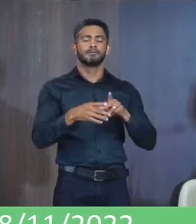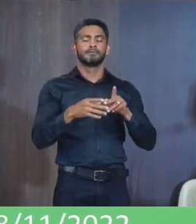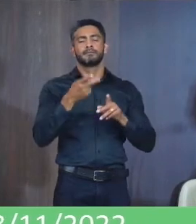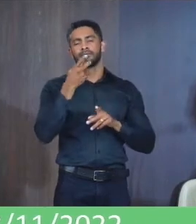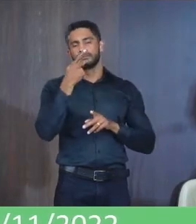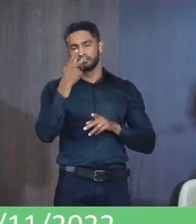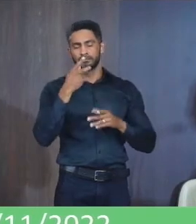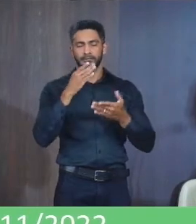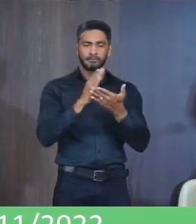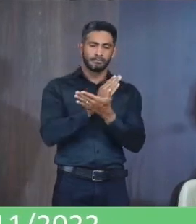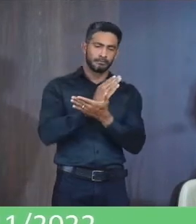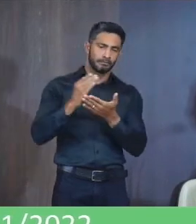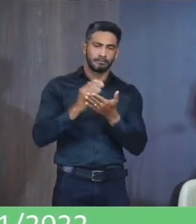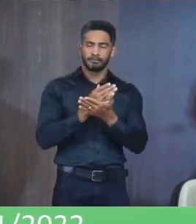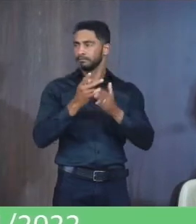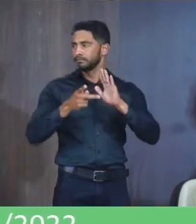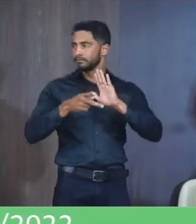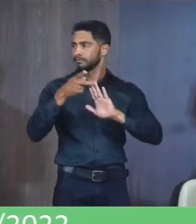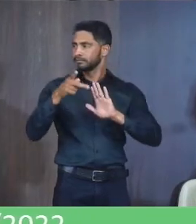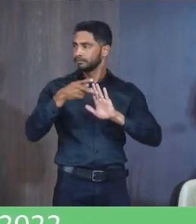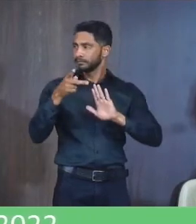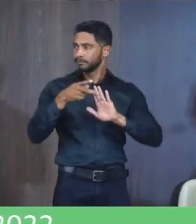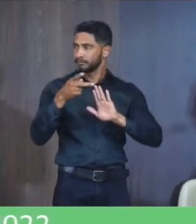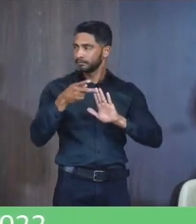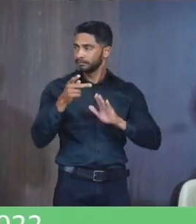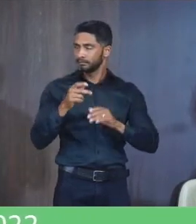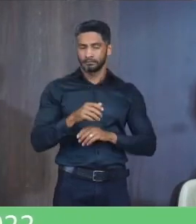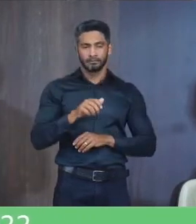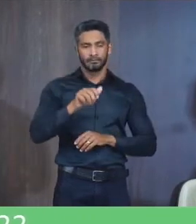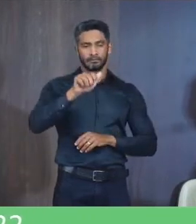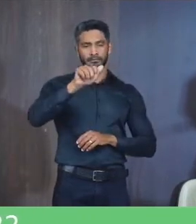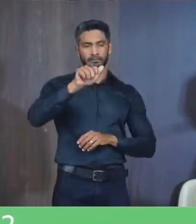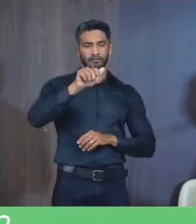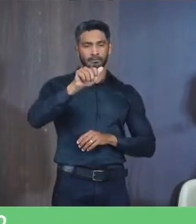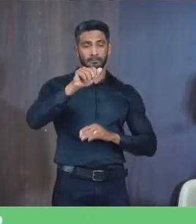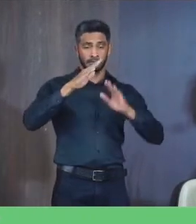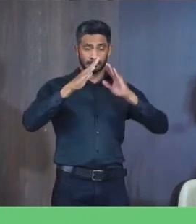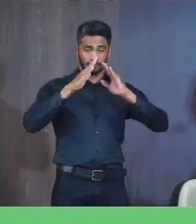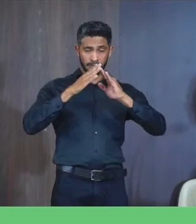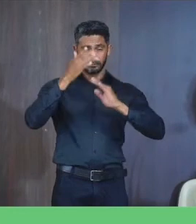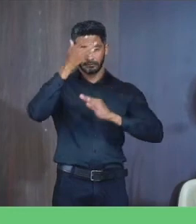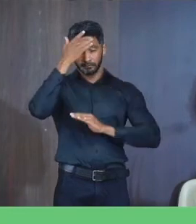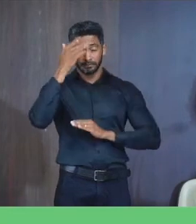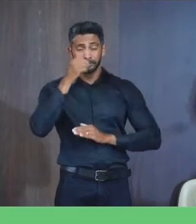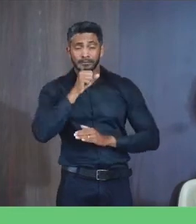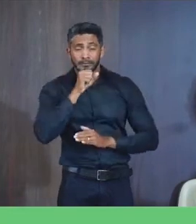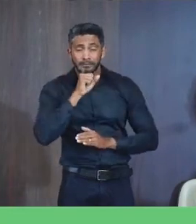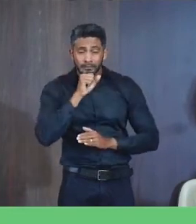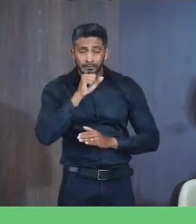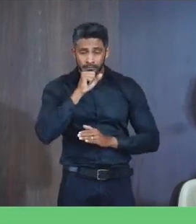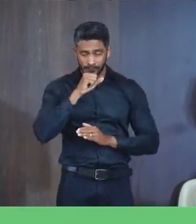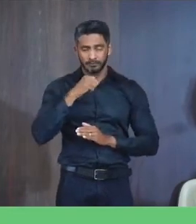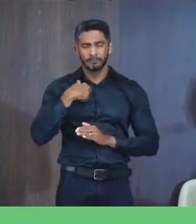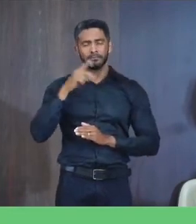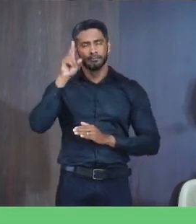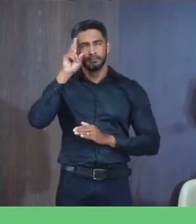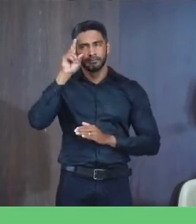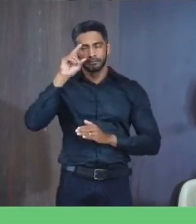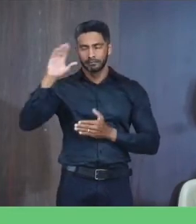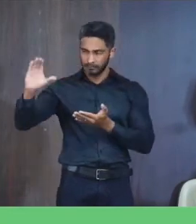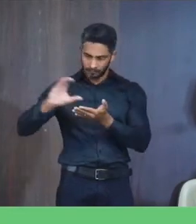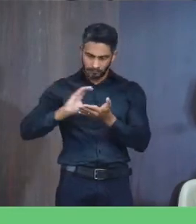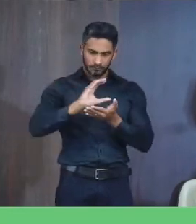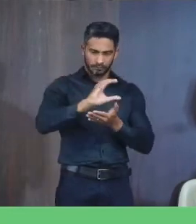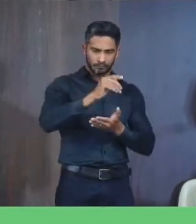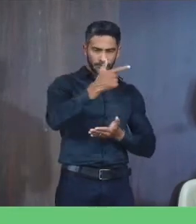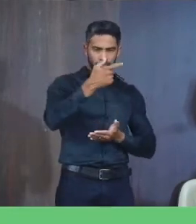Uns projetos Citar aqui também O asilo São Vicente Fiz uma emenda Doei uma emenda De